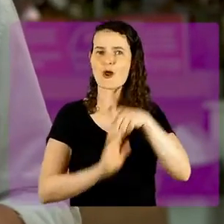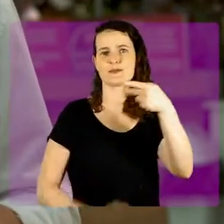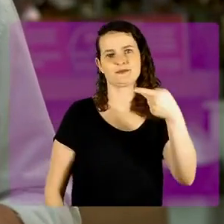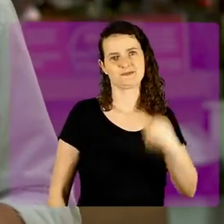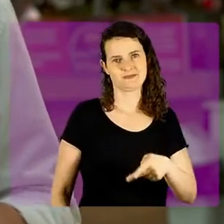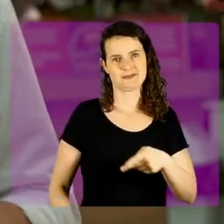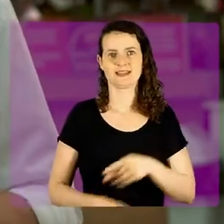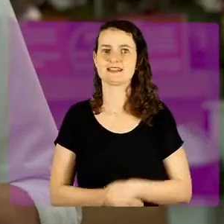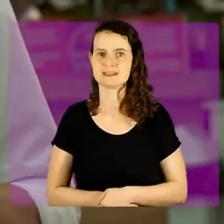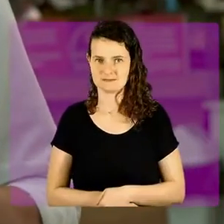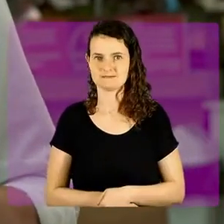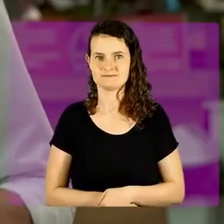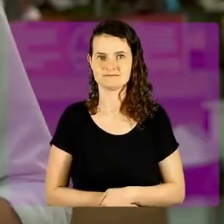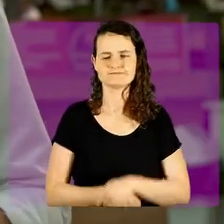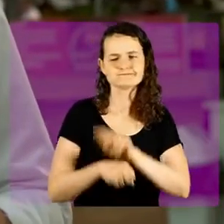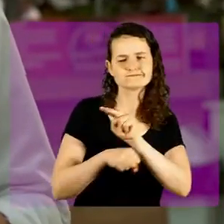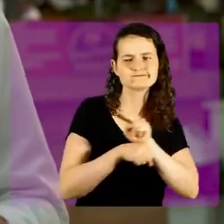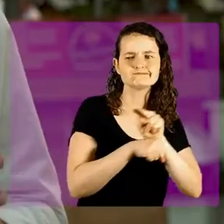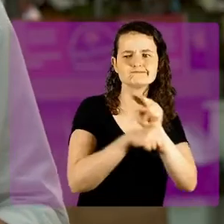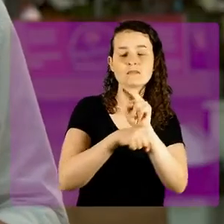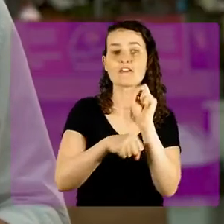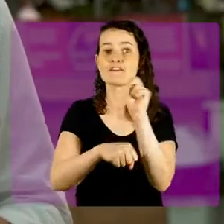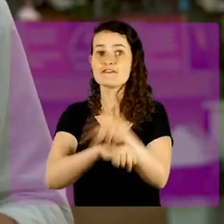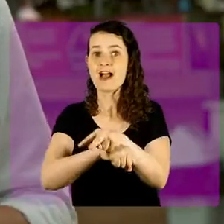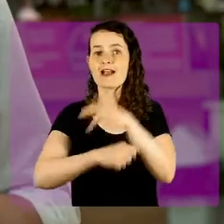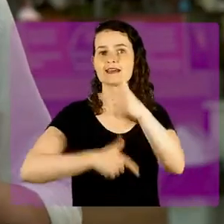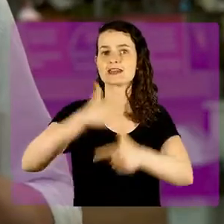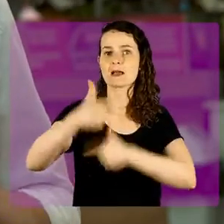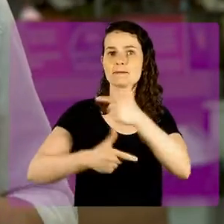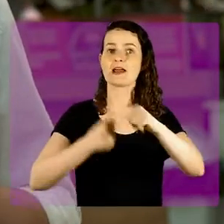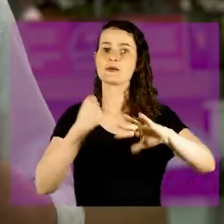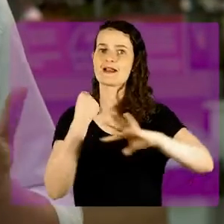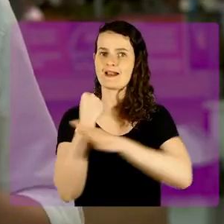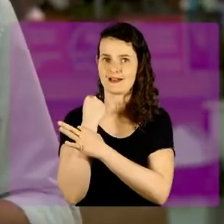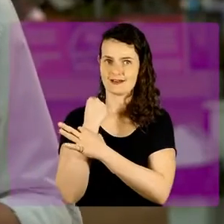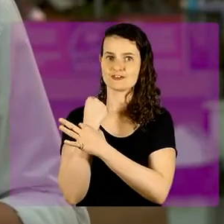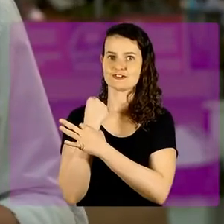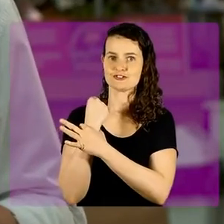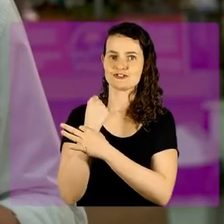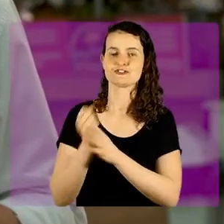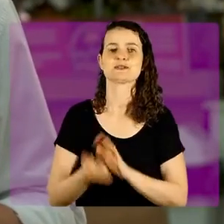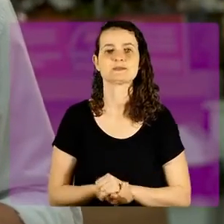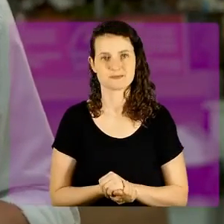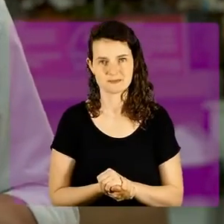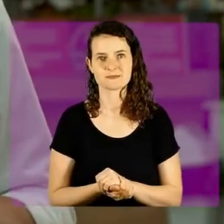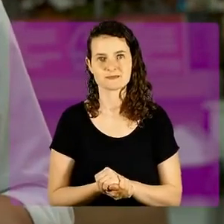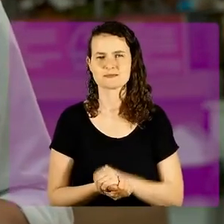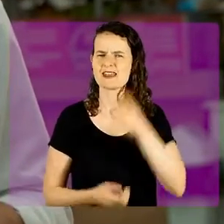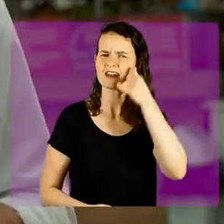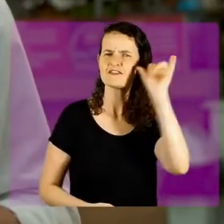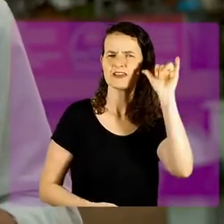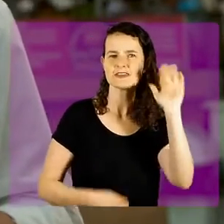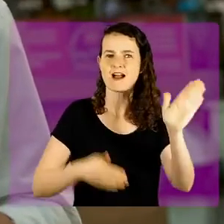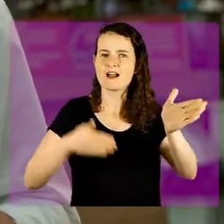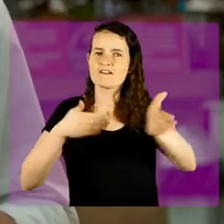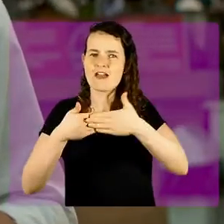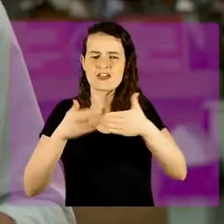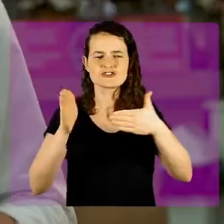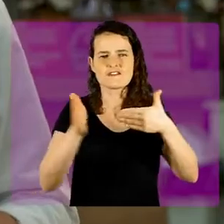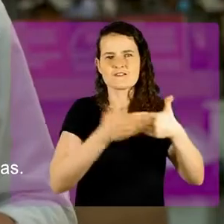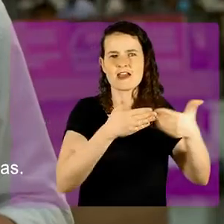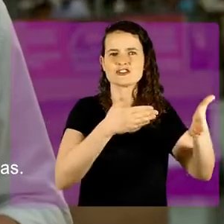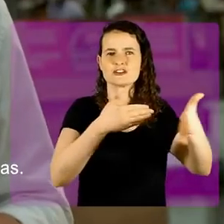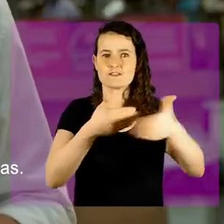instaladas, para que elas preservem seus empregos e gerem novas vagas. Para que não fechem suas